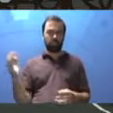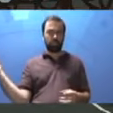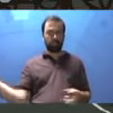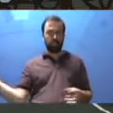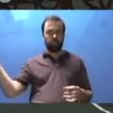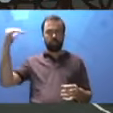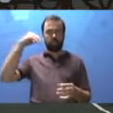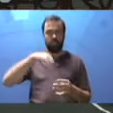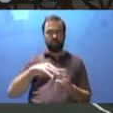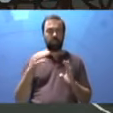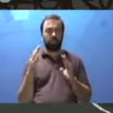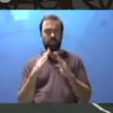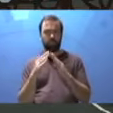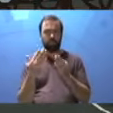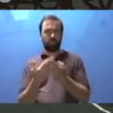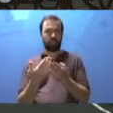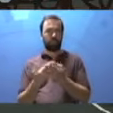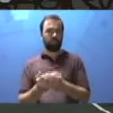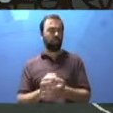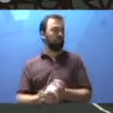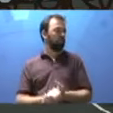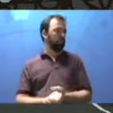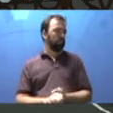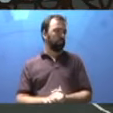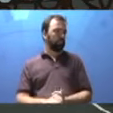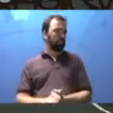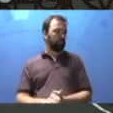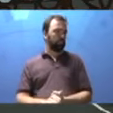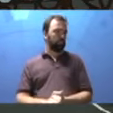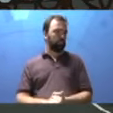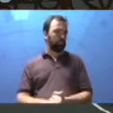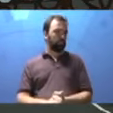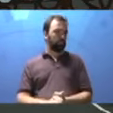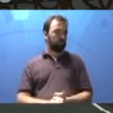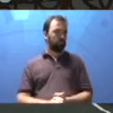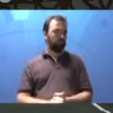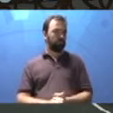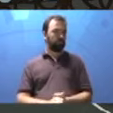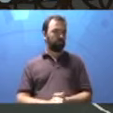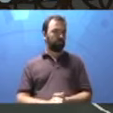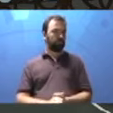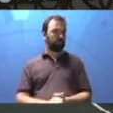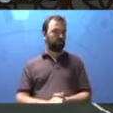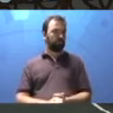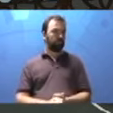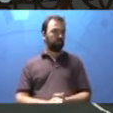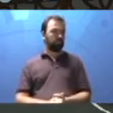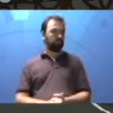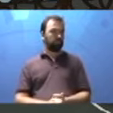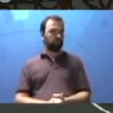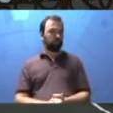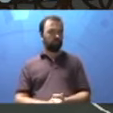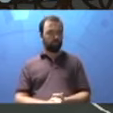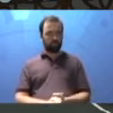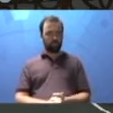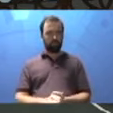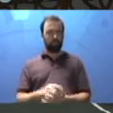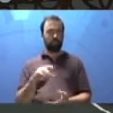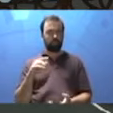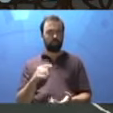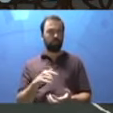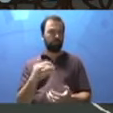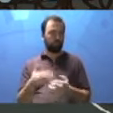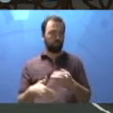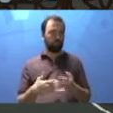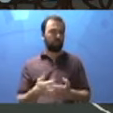Fica na tua casa. Se cuida. Que assim a gente vai conseguir voltar mais rápido para a escola. Tá bom? A unidade 5, então,